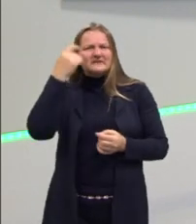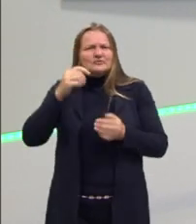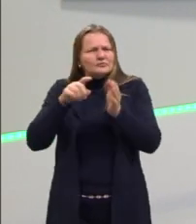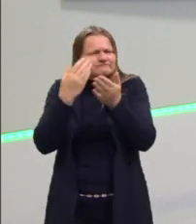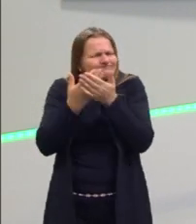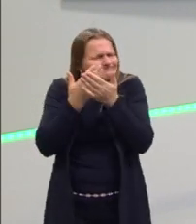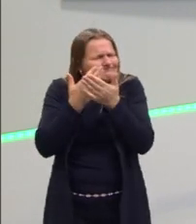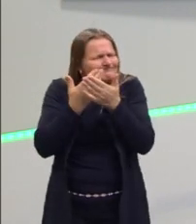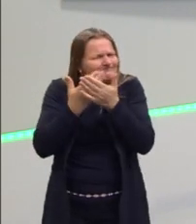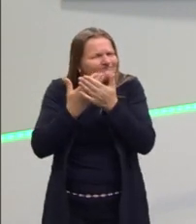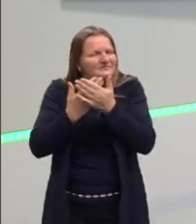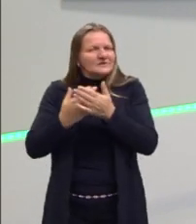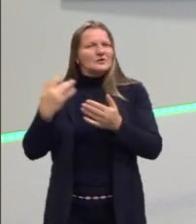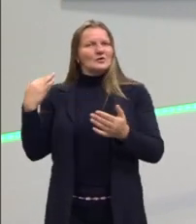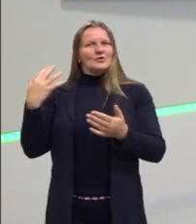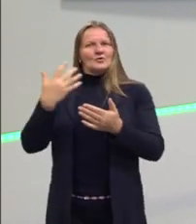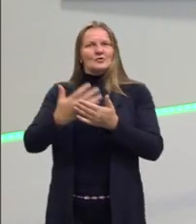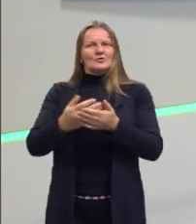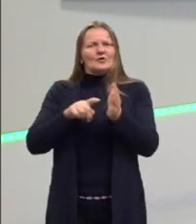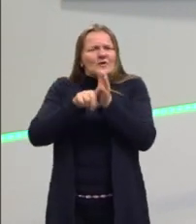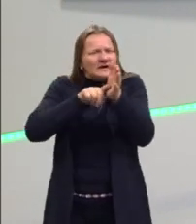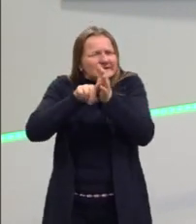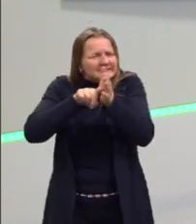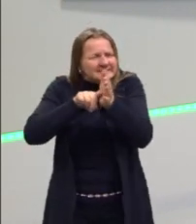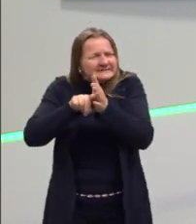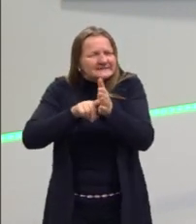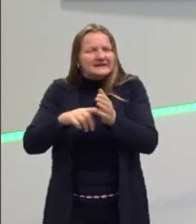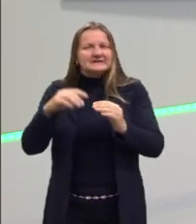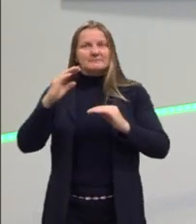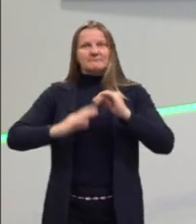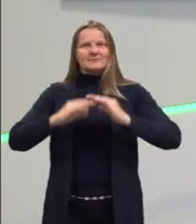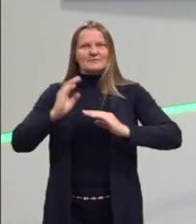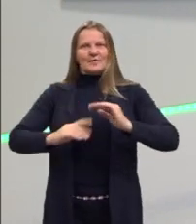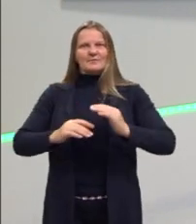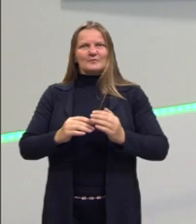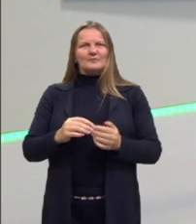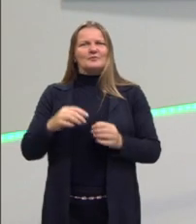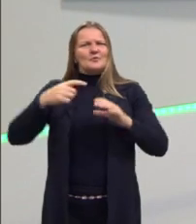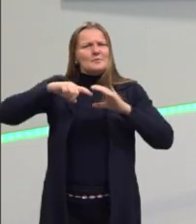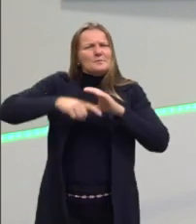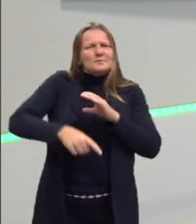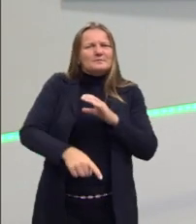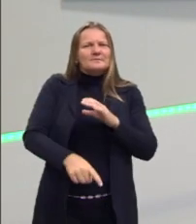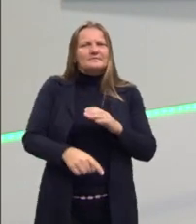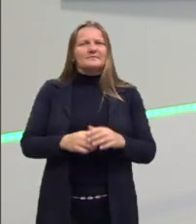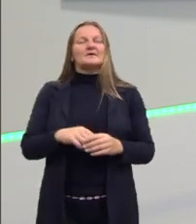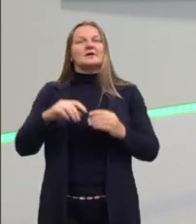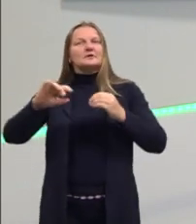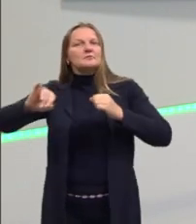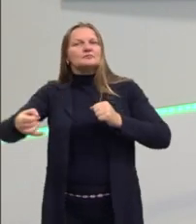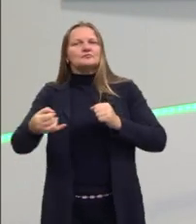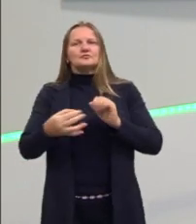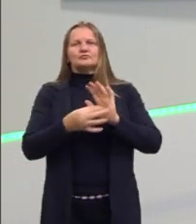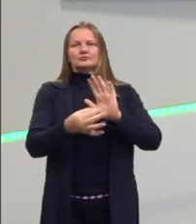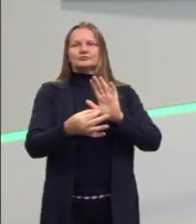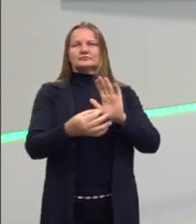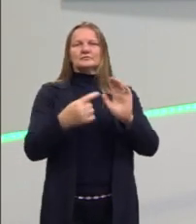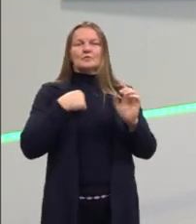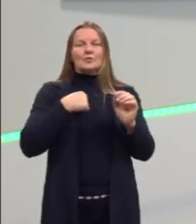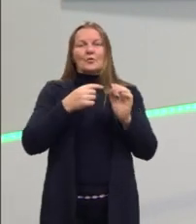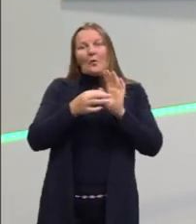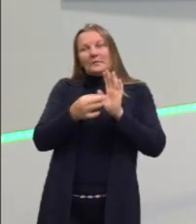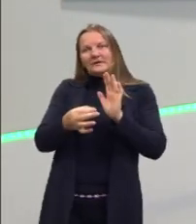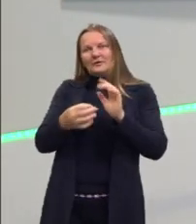estudou durante um bom tempo, analisou de fato aquilo de maneira profunda. E aí confirma o que tu está